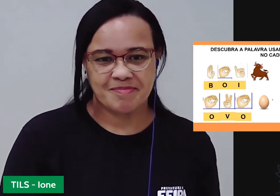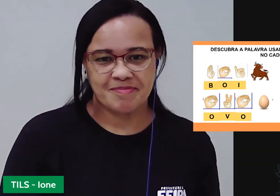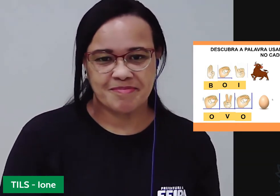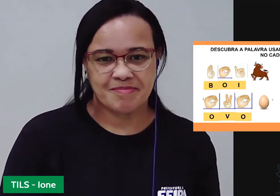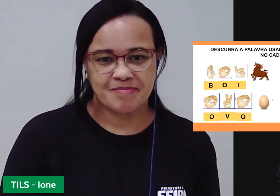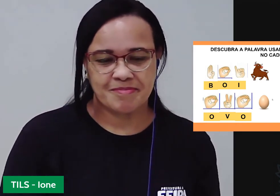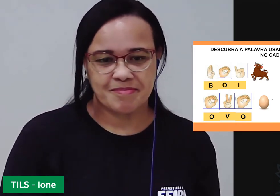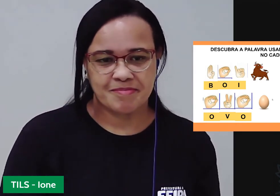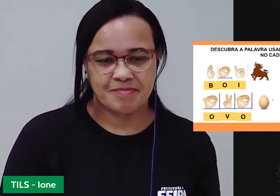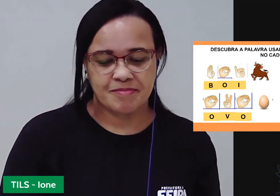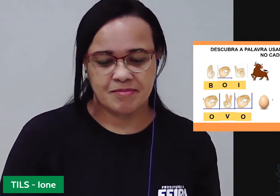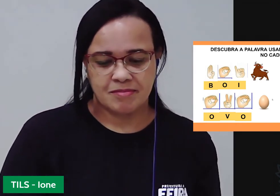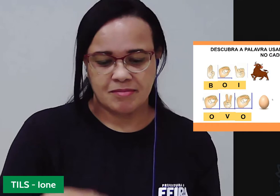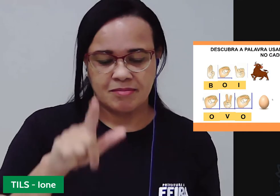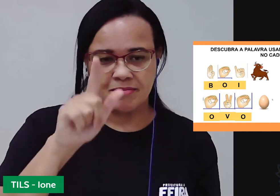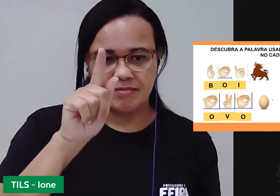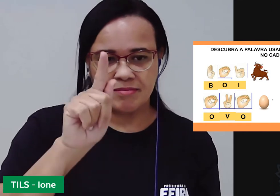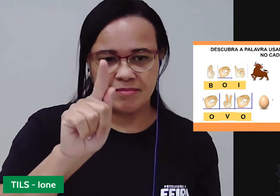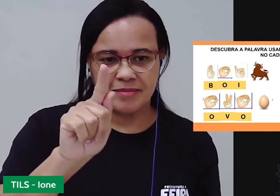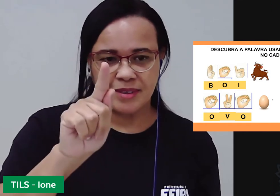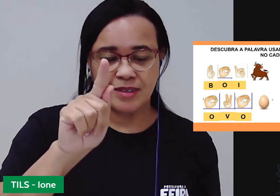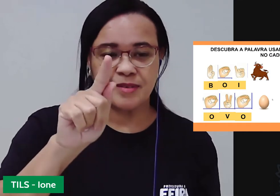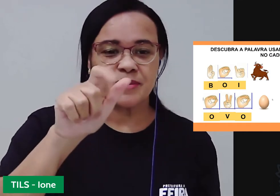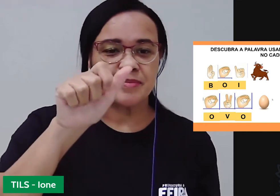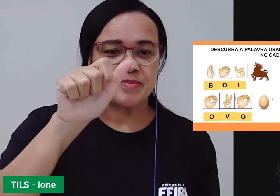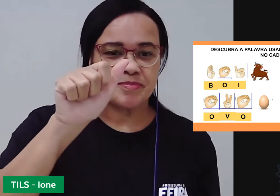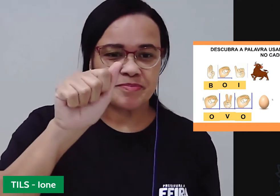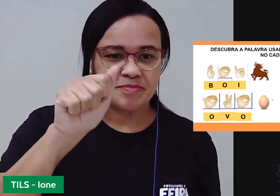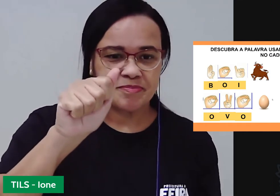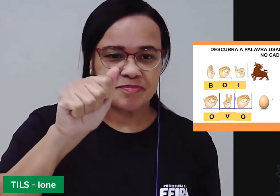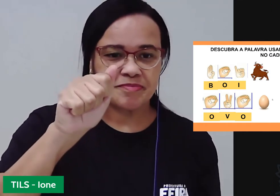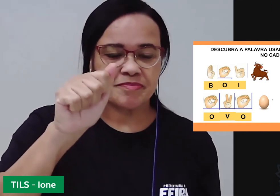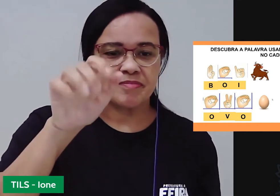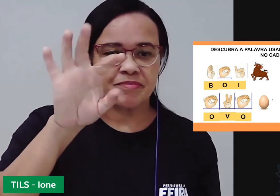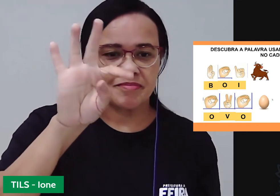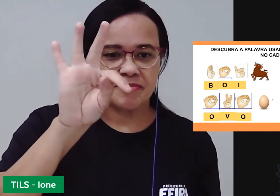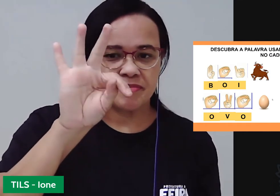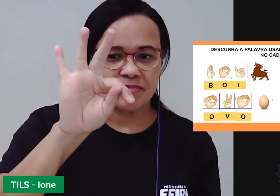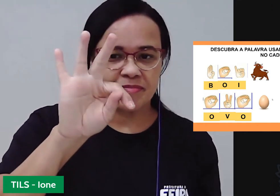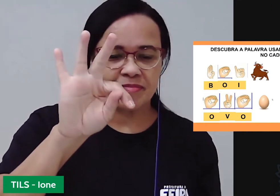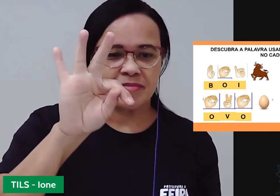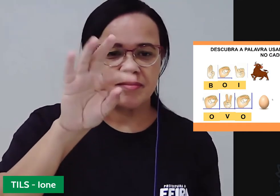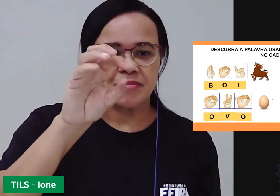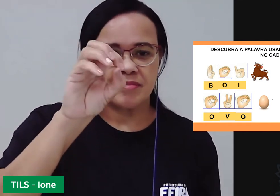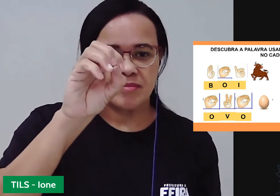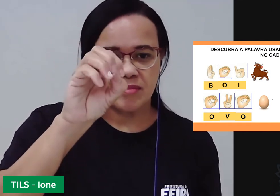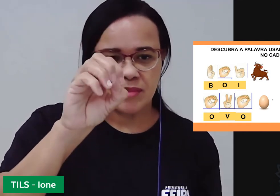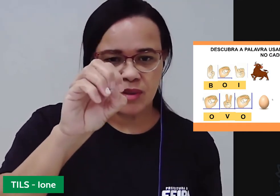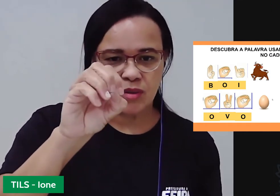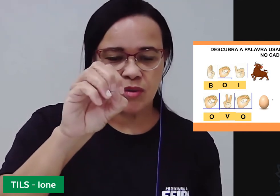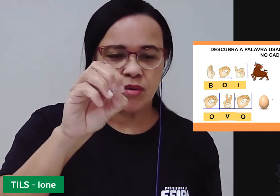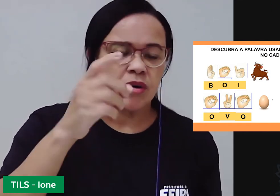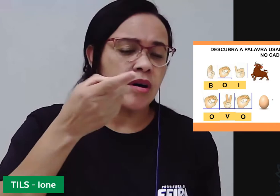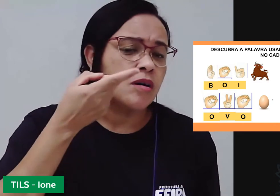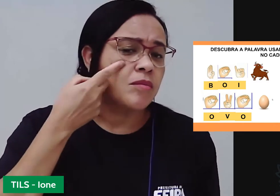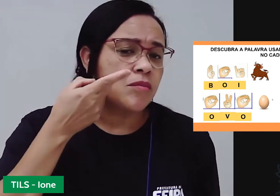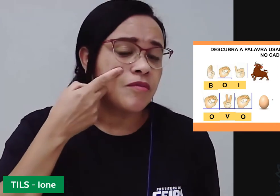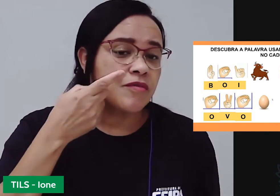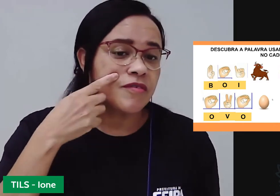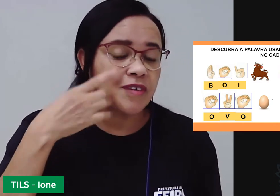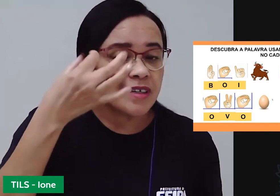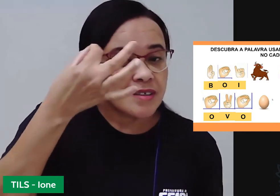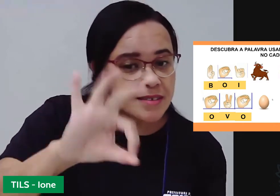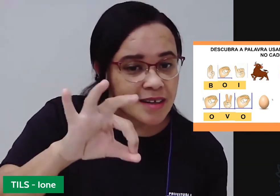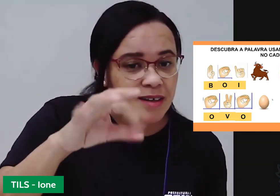Escreva aí no seu caderno pra gente corrigir aqui e conferir se você acertou.